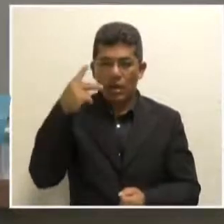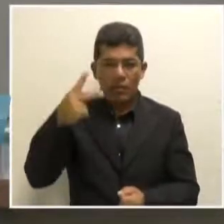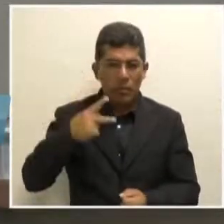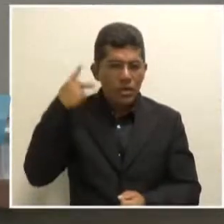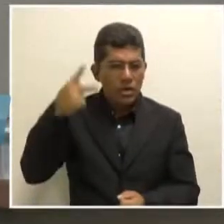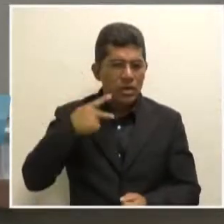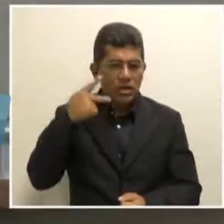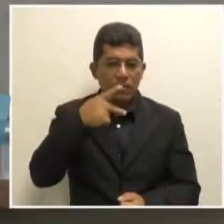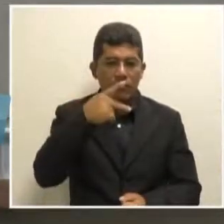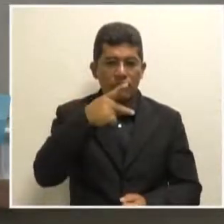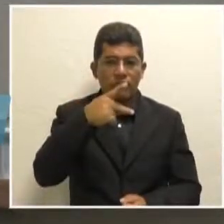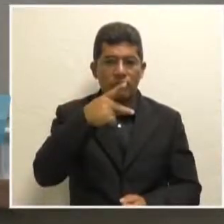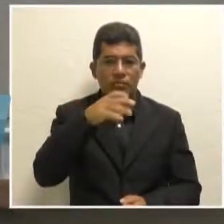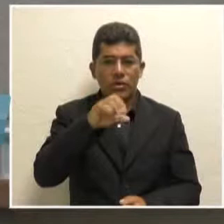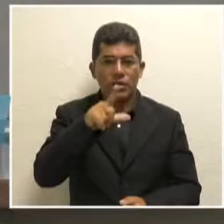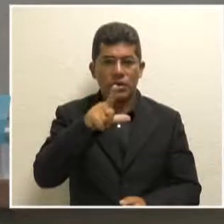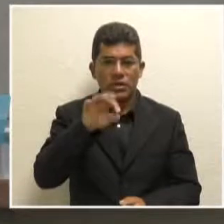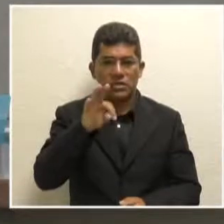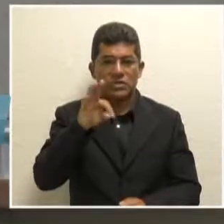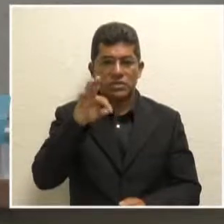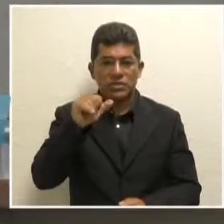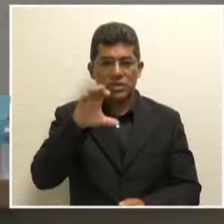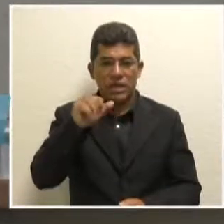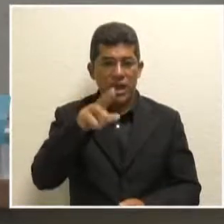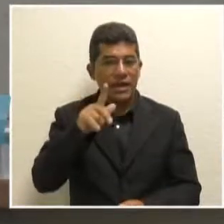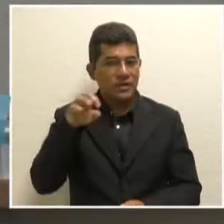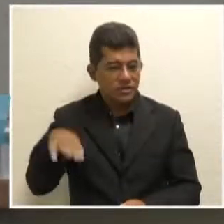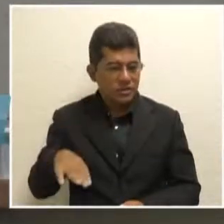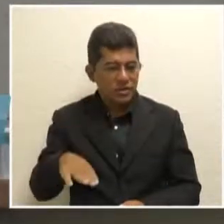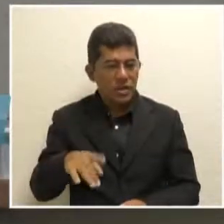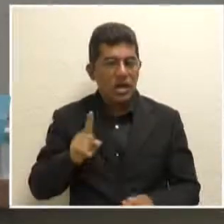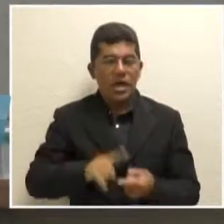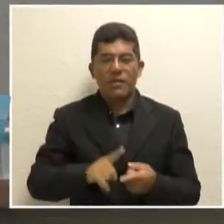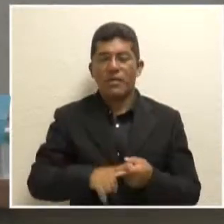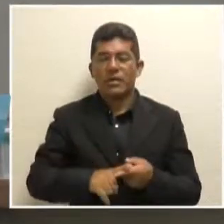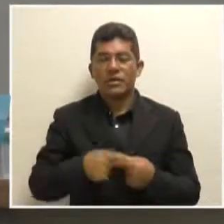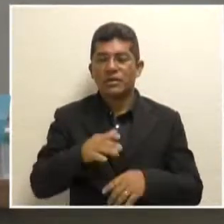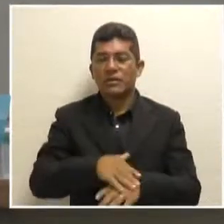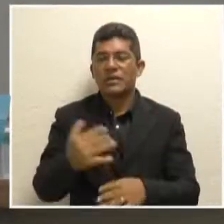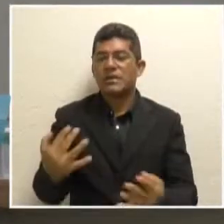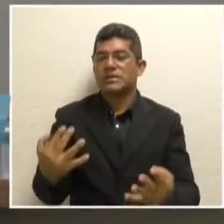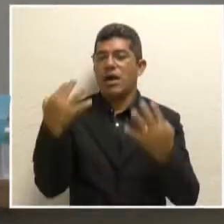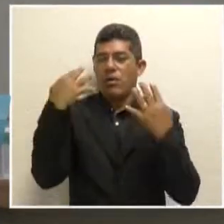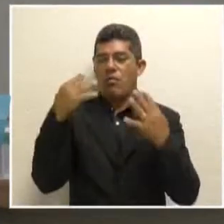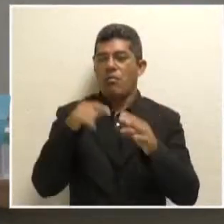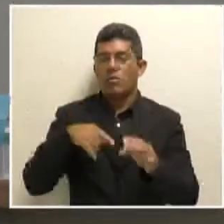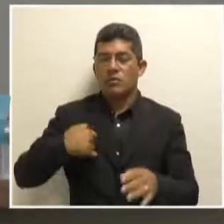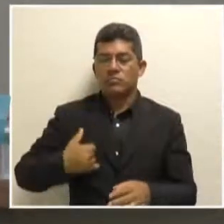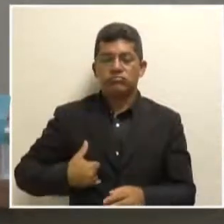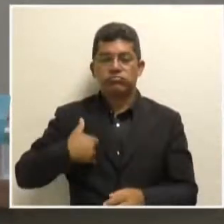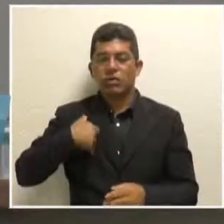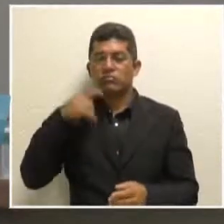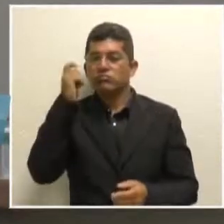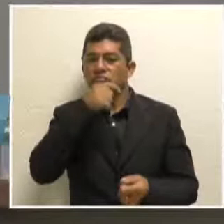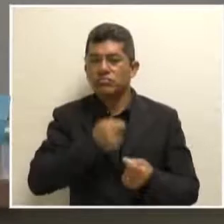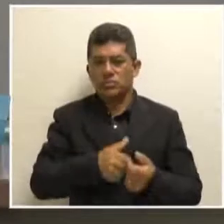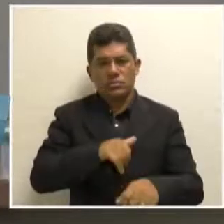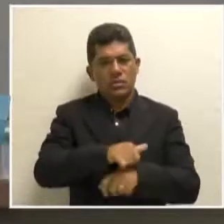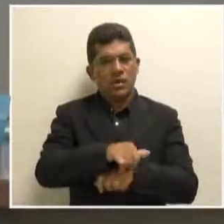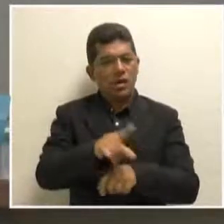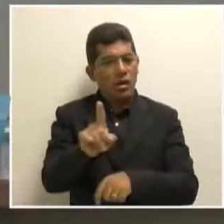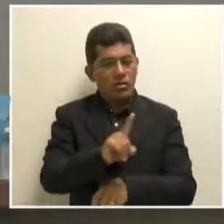saúde, mostra o seu interesse que realmente é para cacarejar, para chamar a atenção, que não é para fazer gestão.